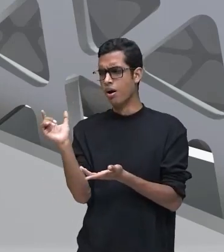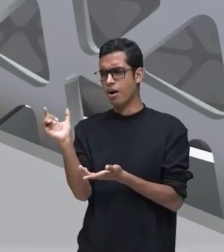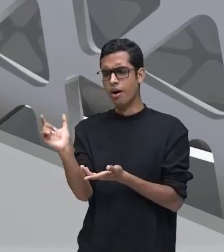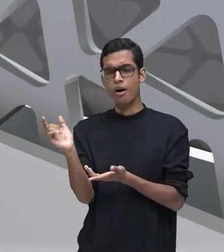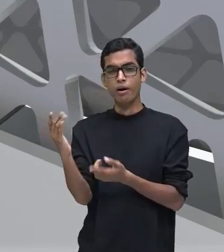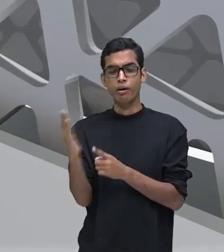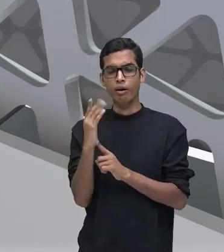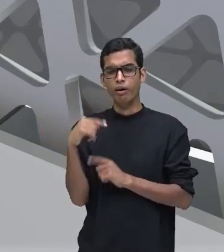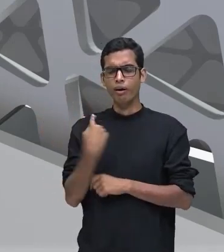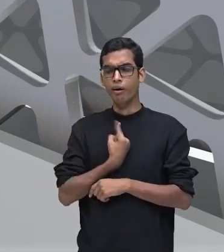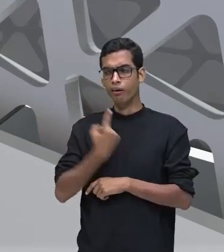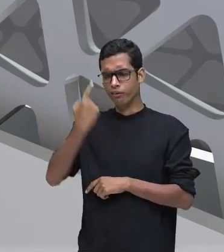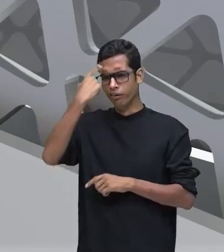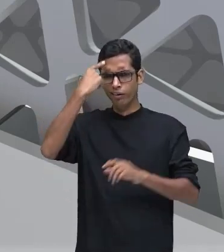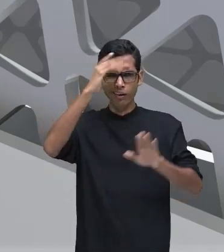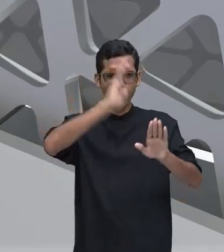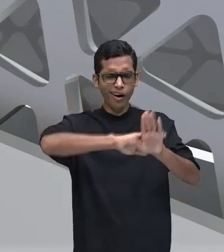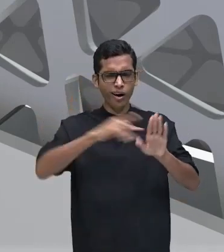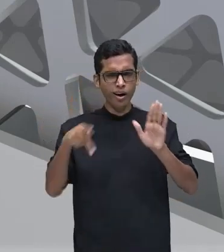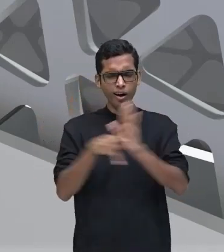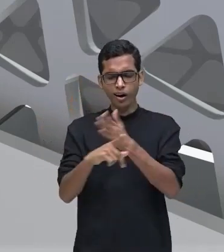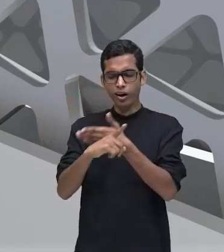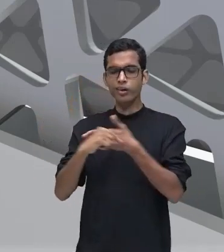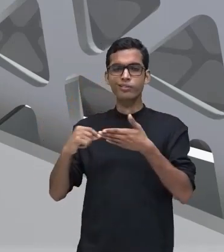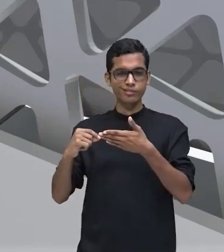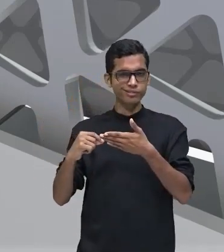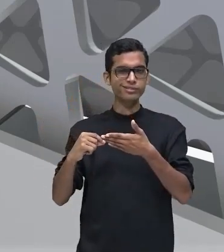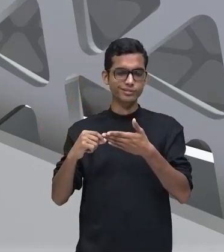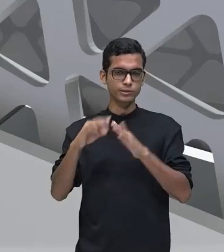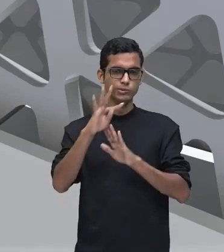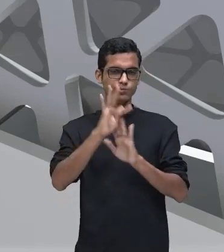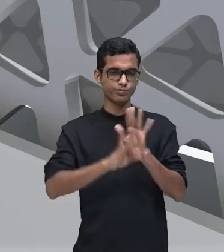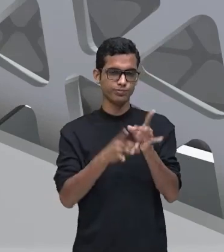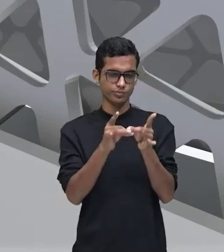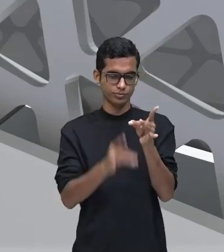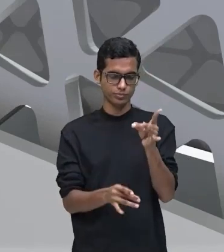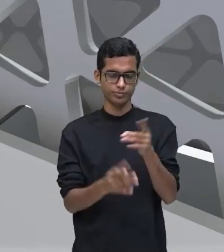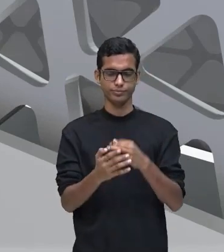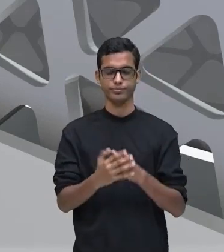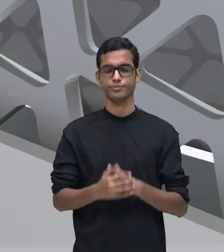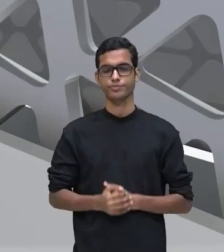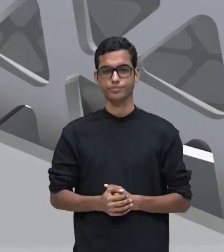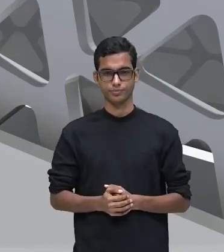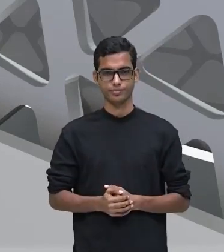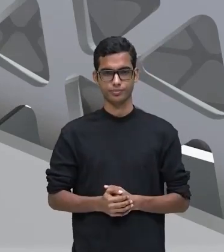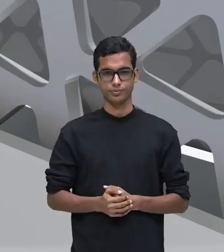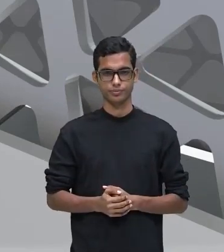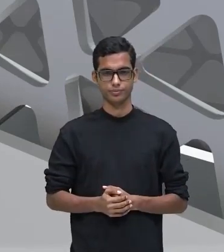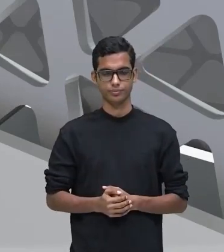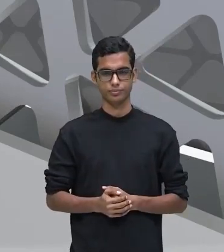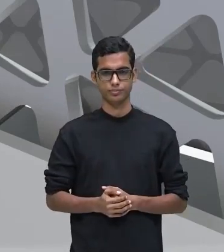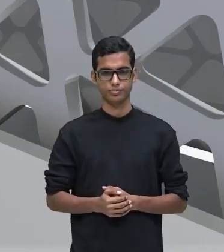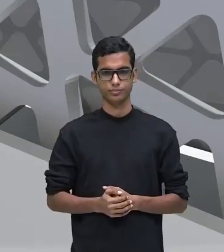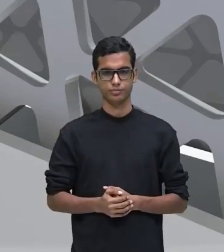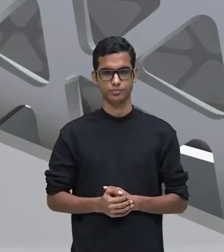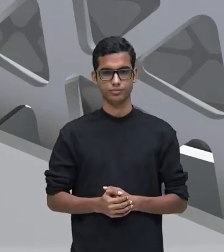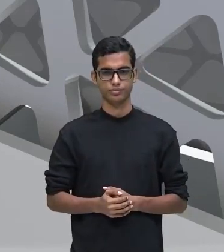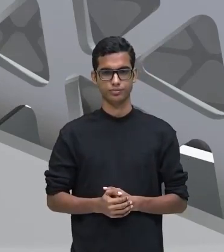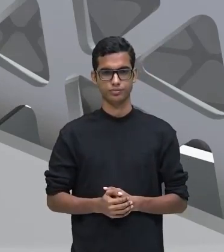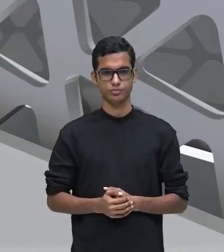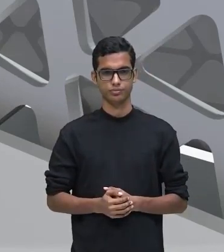gente exatamente subjetividade e torna o texto a descrição subjetiva, certo? E a descrição